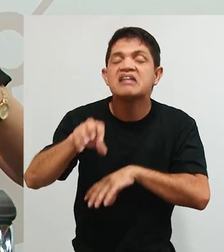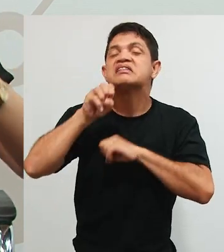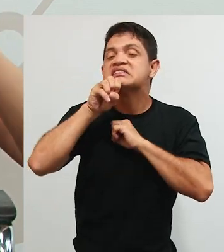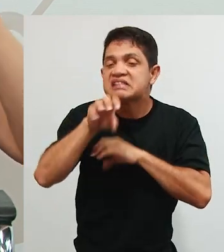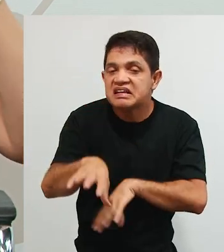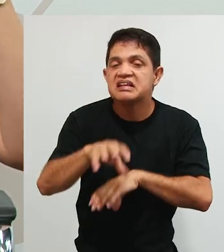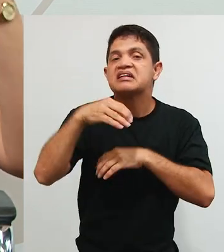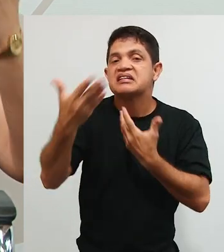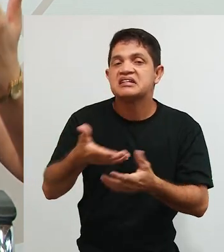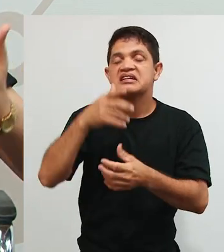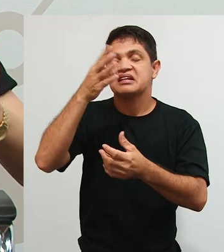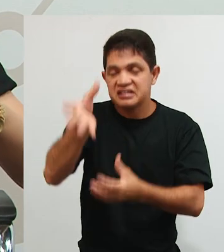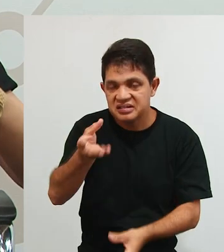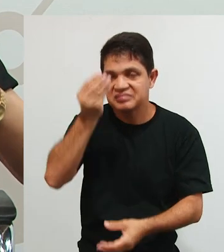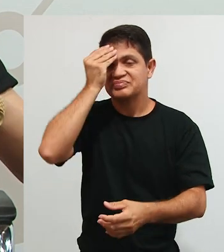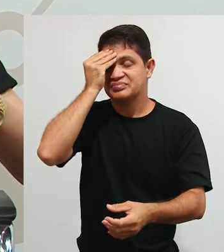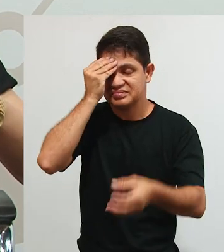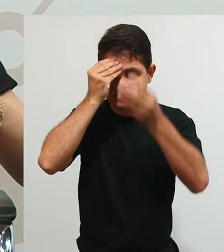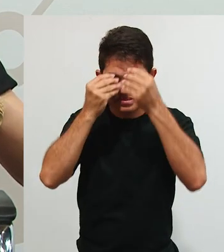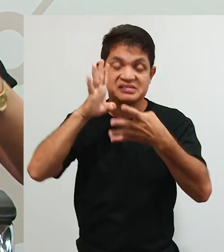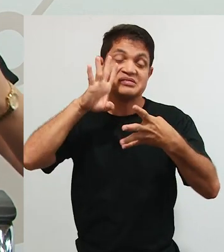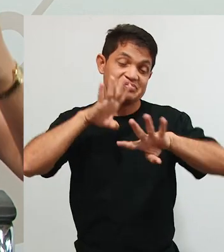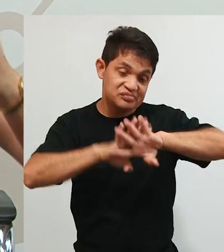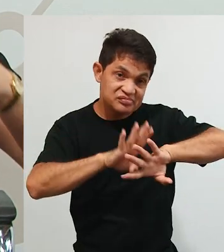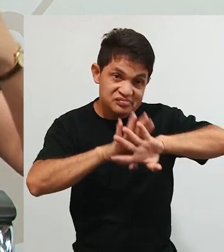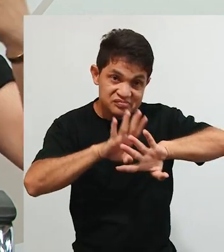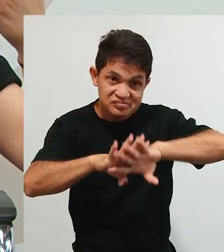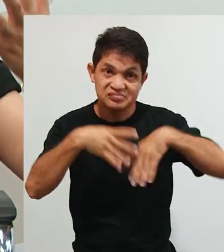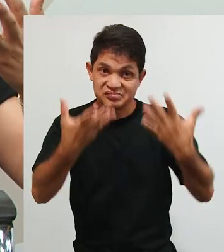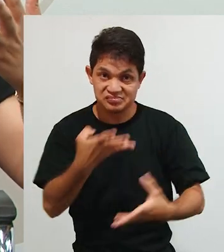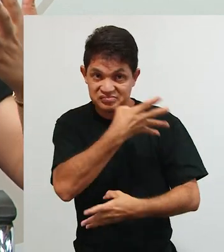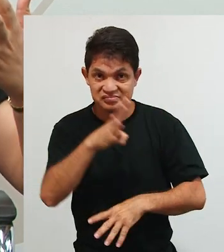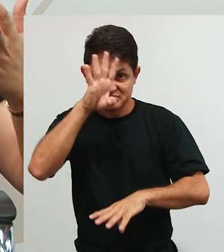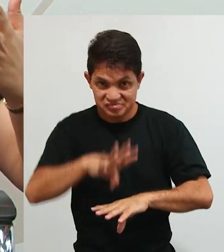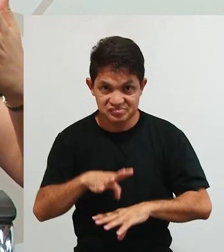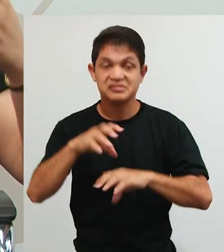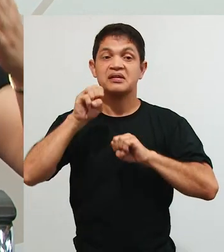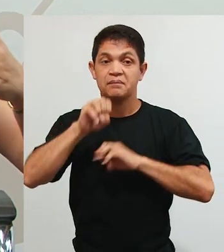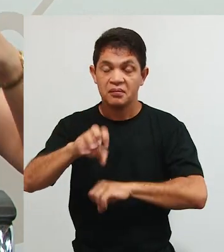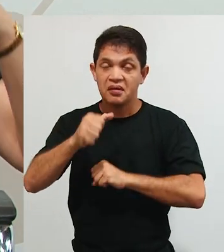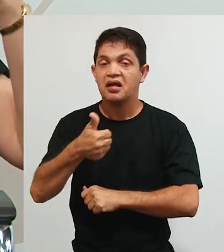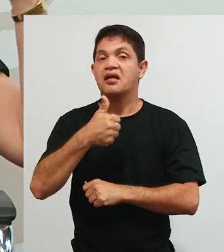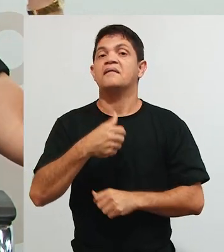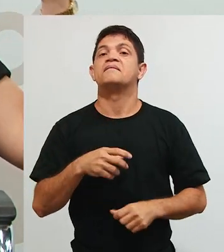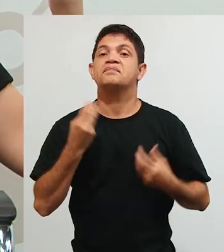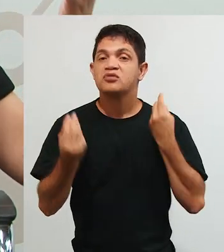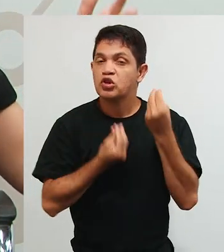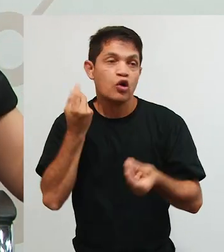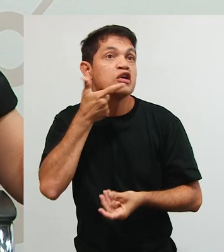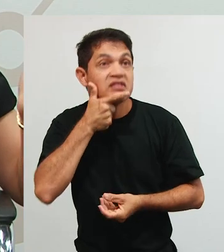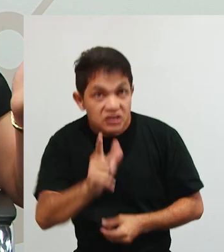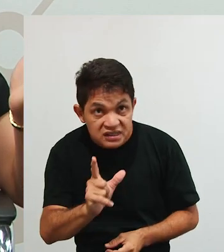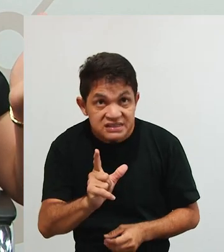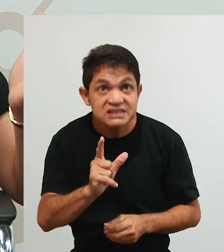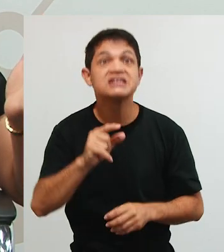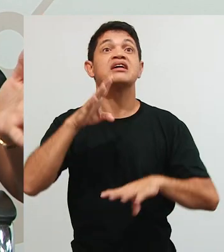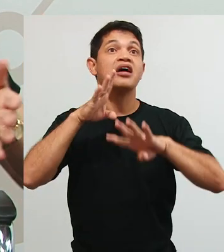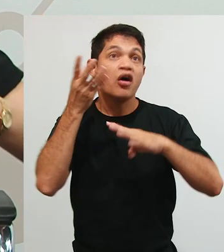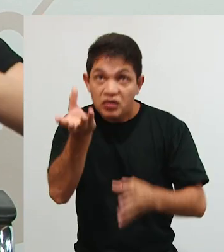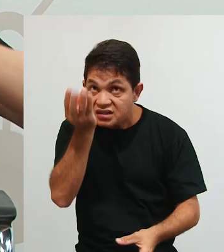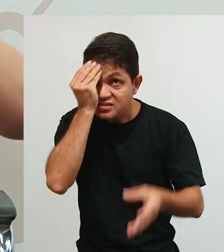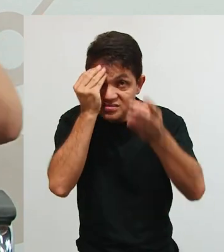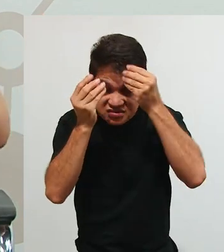ensinava para a gente decorar a tabuada. Esse era o estímulo. Ah, se você conseguir acertar a